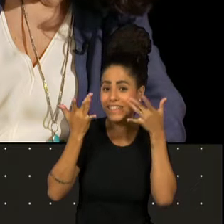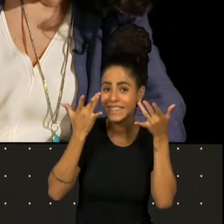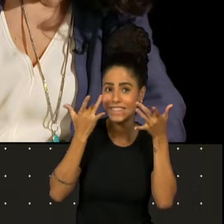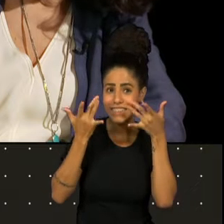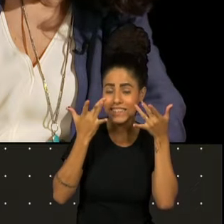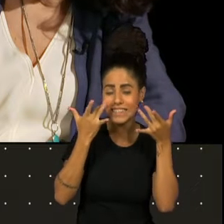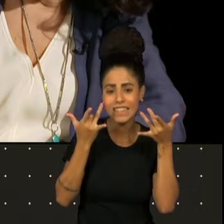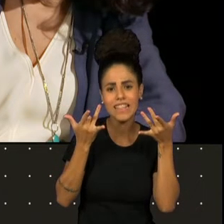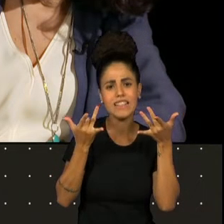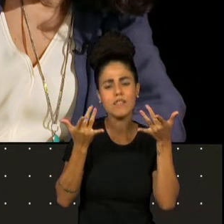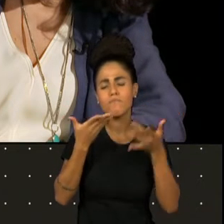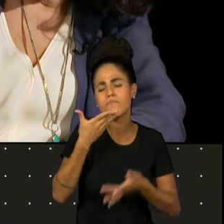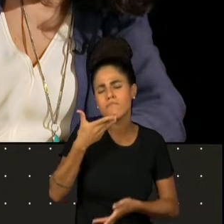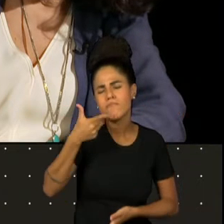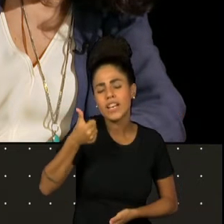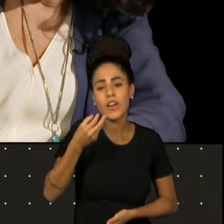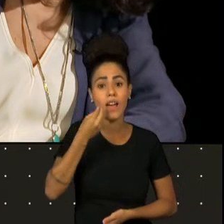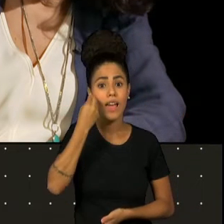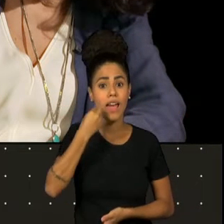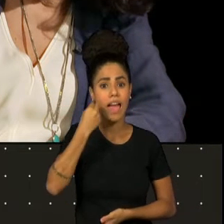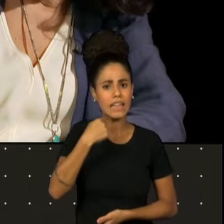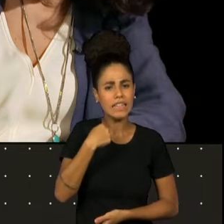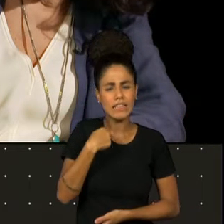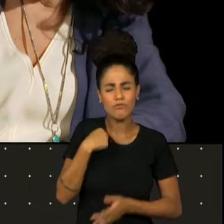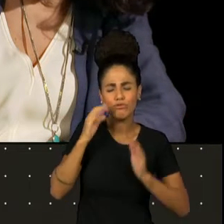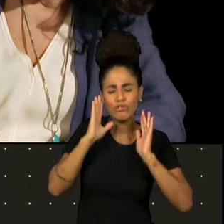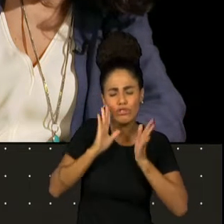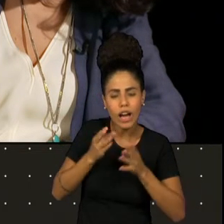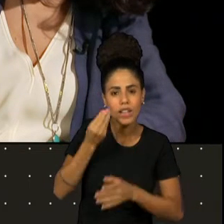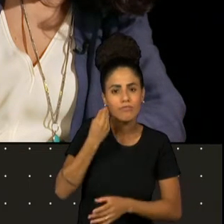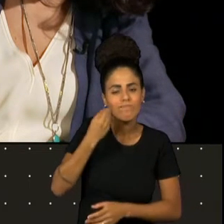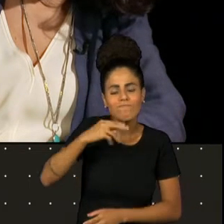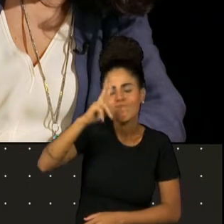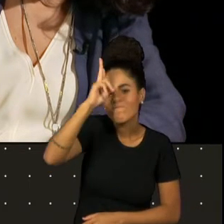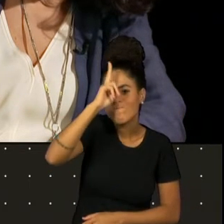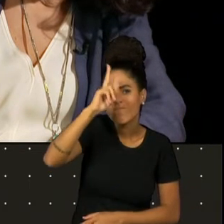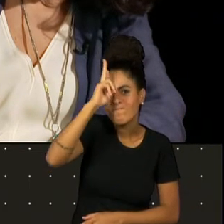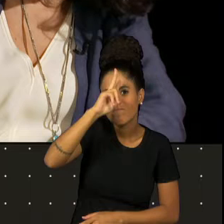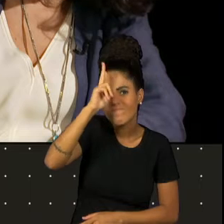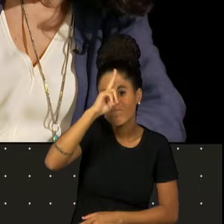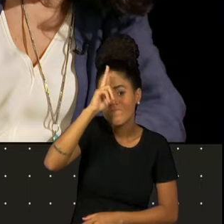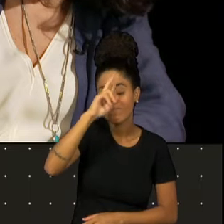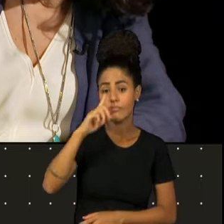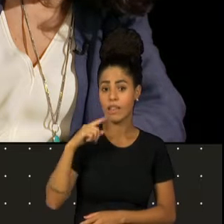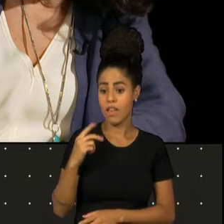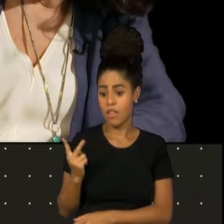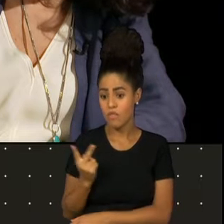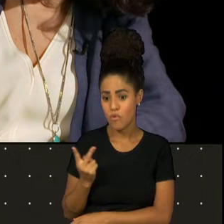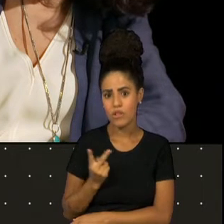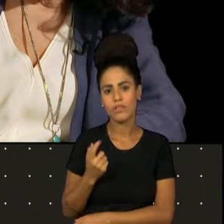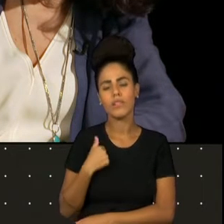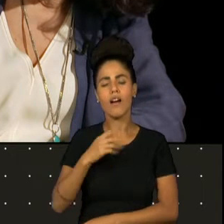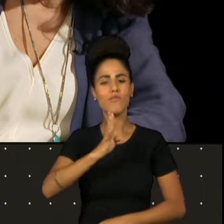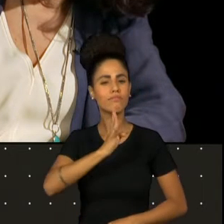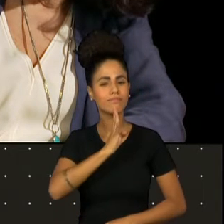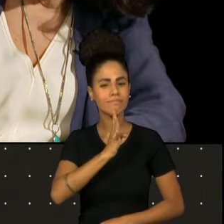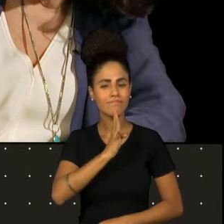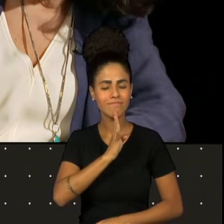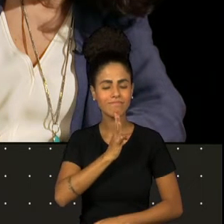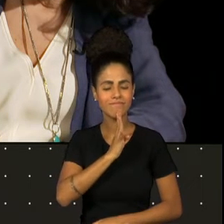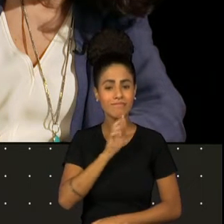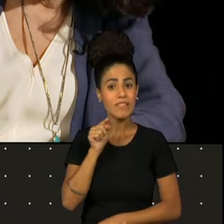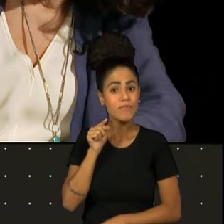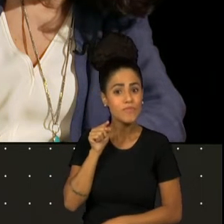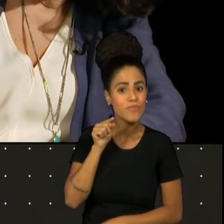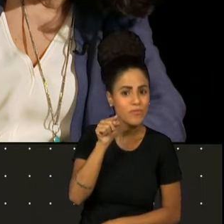E uma das melhores experiências que eu acho que nós dividimos, que foi quando a gente pôde se conhecer melhor. E você